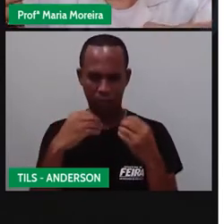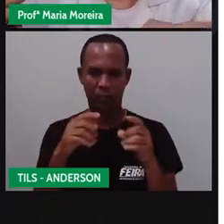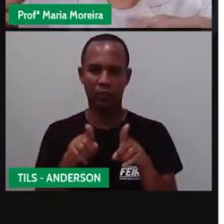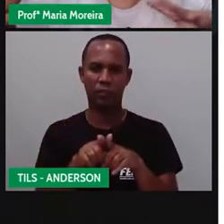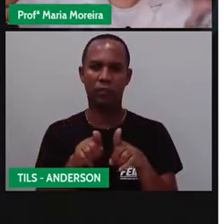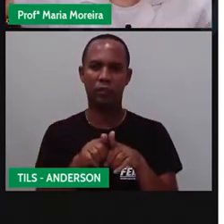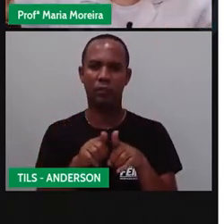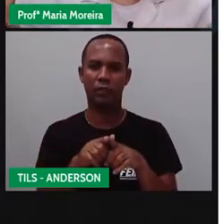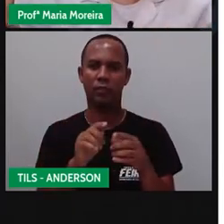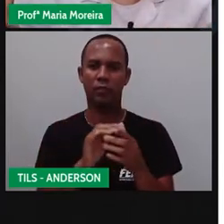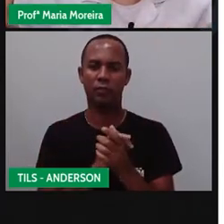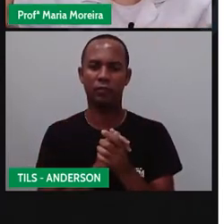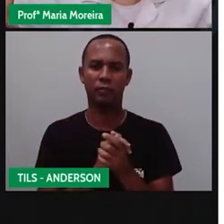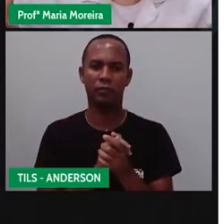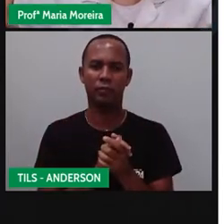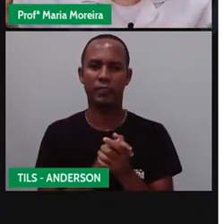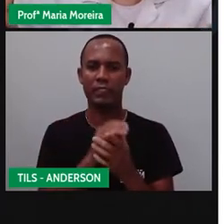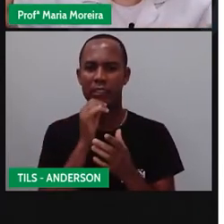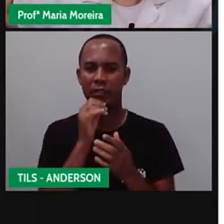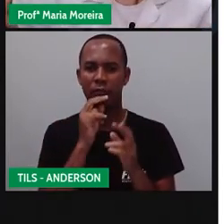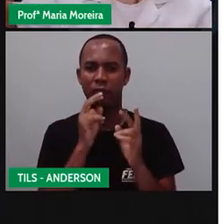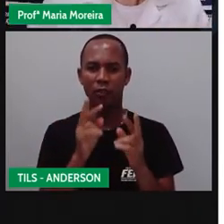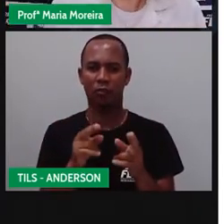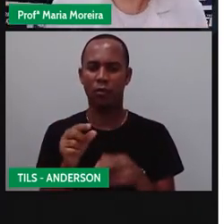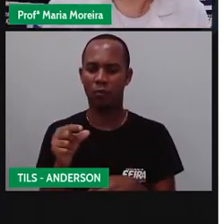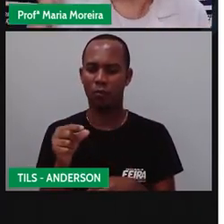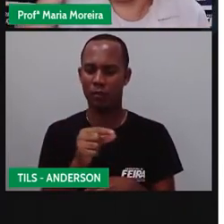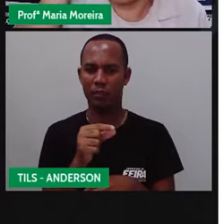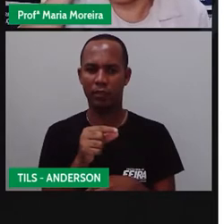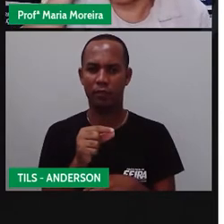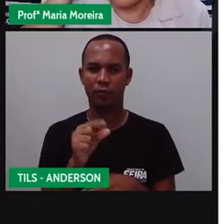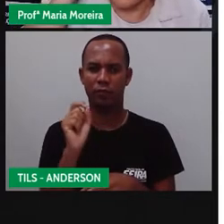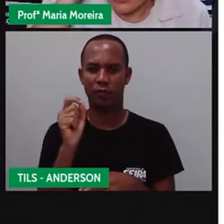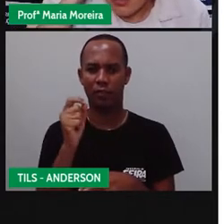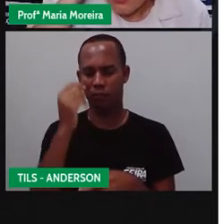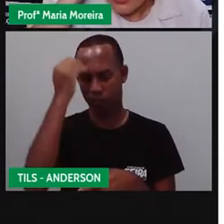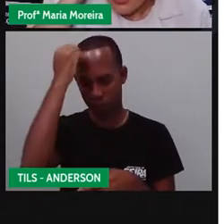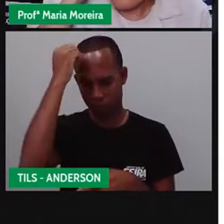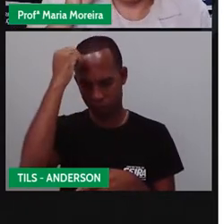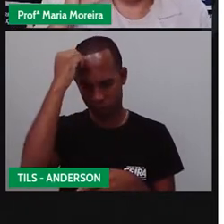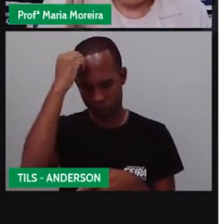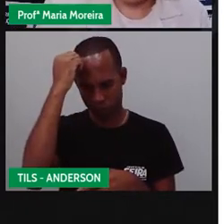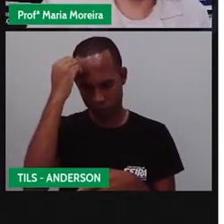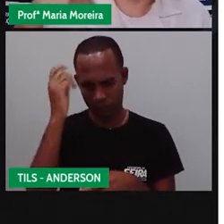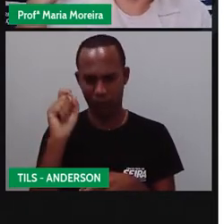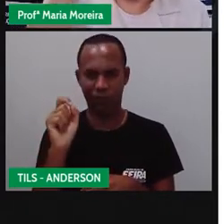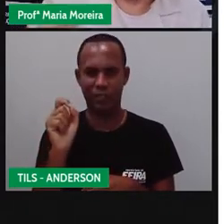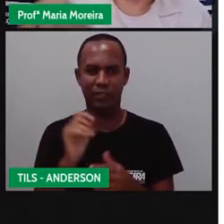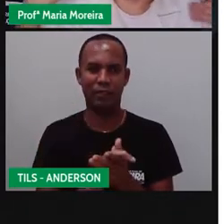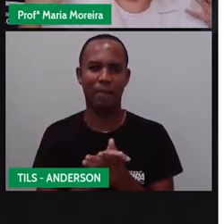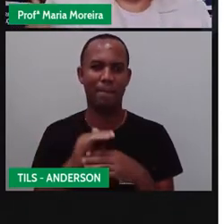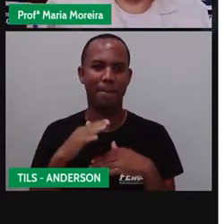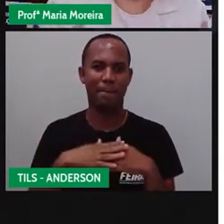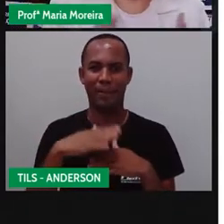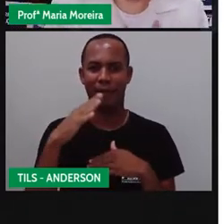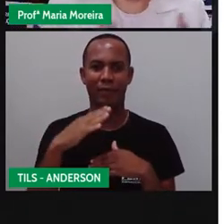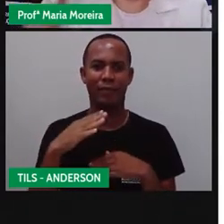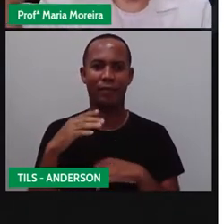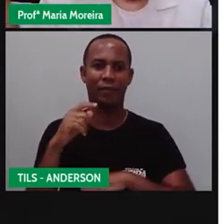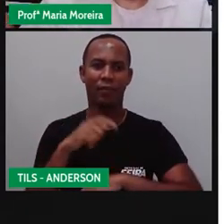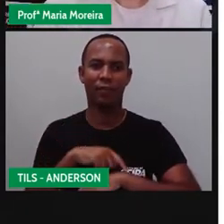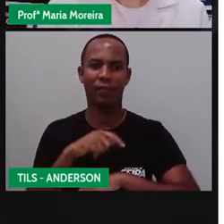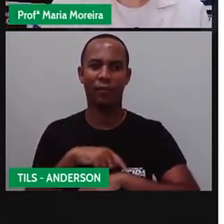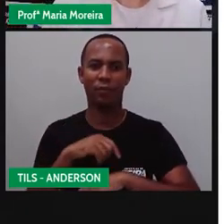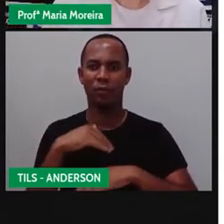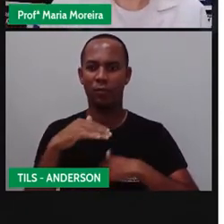pendrive, que a cabeça aqui é, na verdade, um pendrive gigante, um HD? Pois é, a vai guardando aqui. E quanto mais o tempo passa, a gente vai